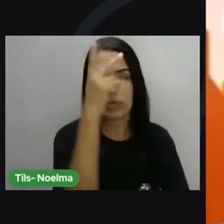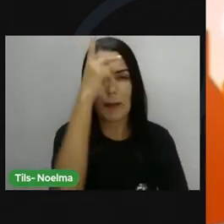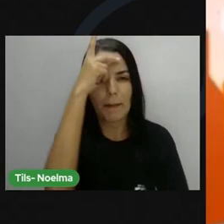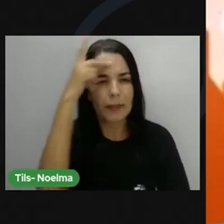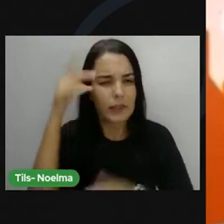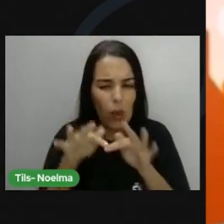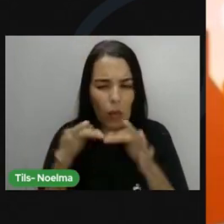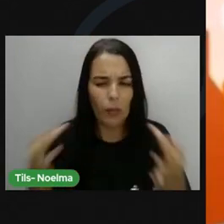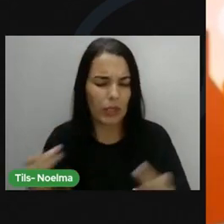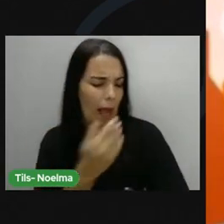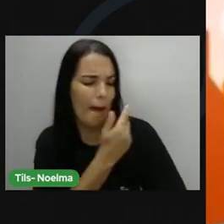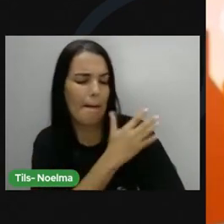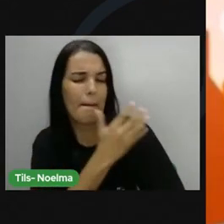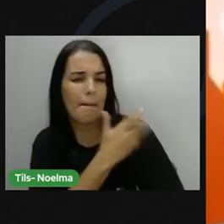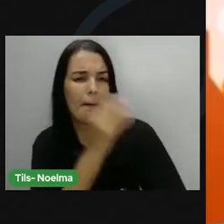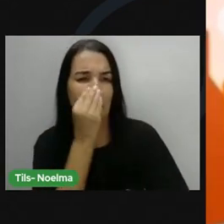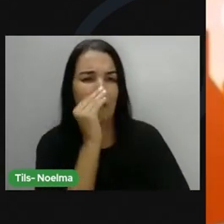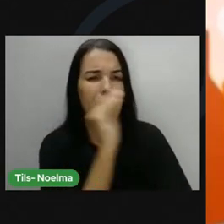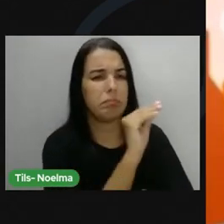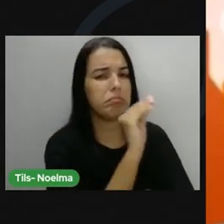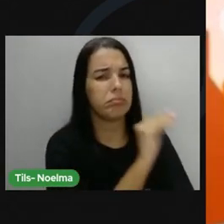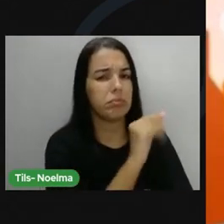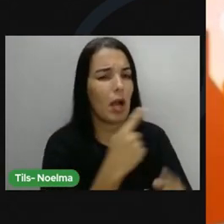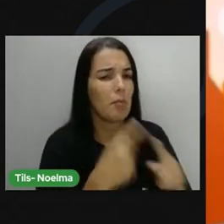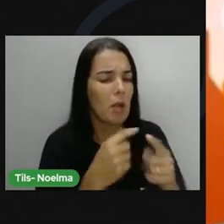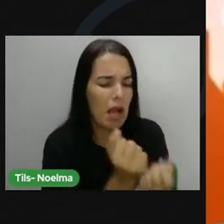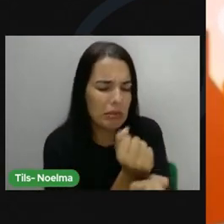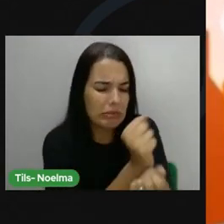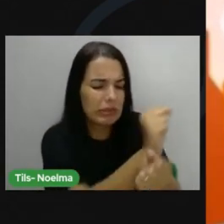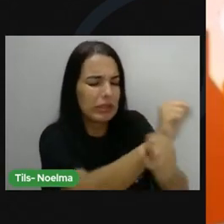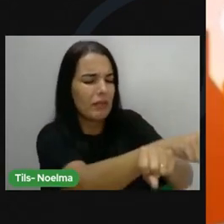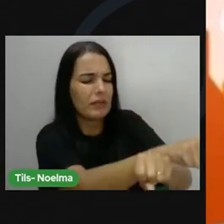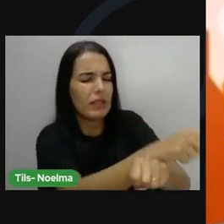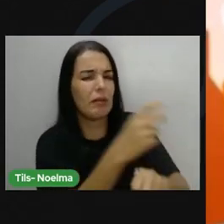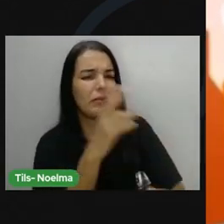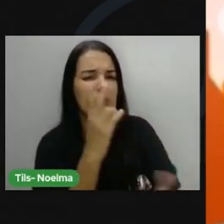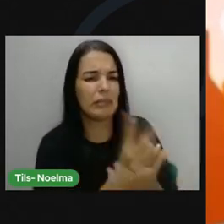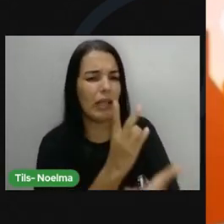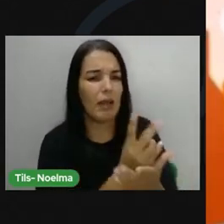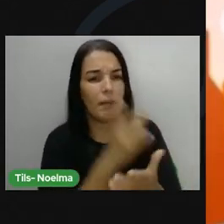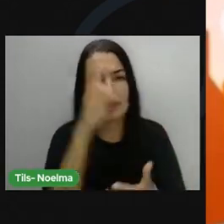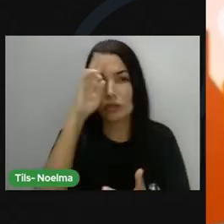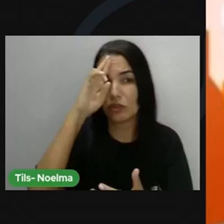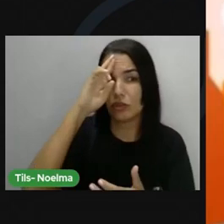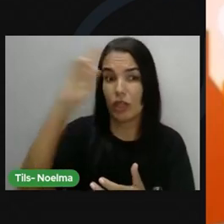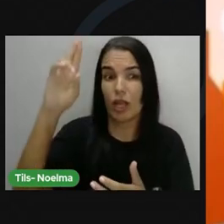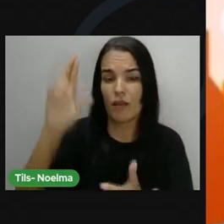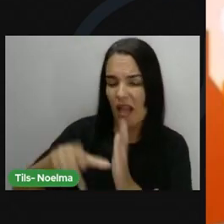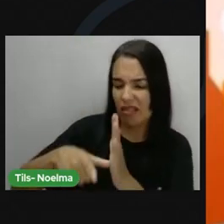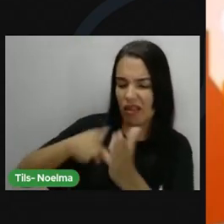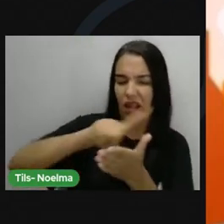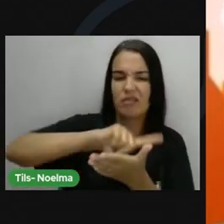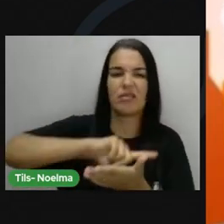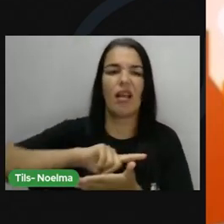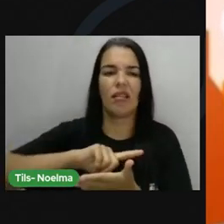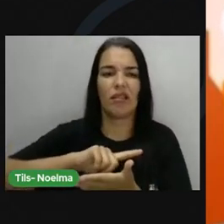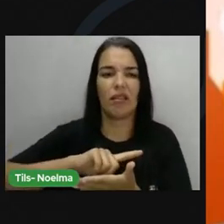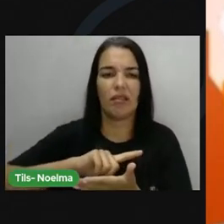e abandonado, fruto da escravidão, a elite é atrasada de um poder sem compaixão.